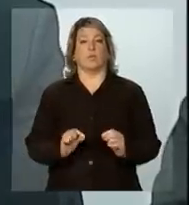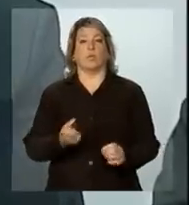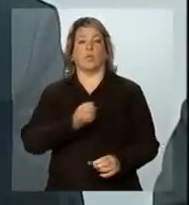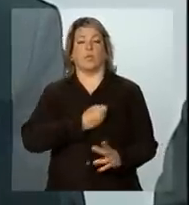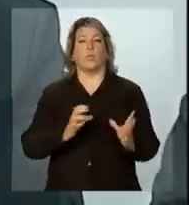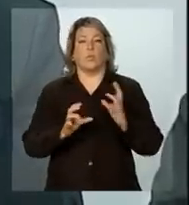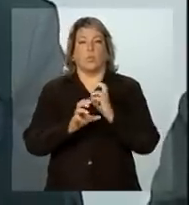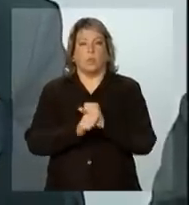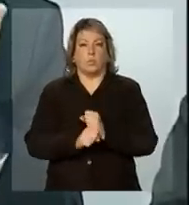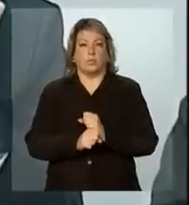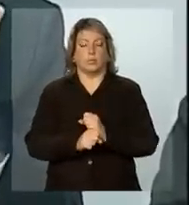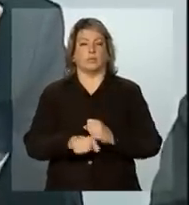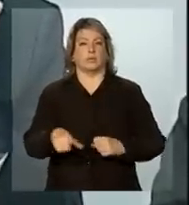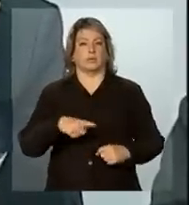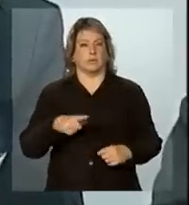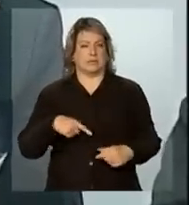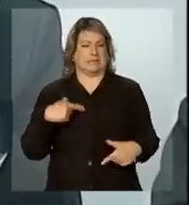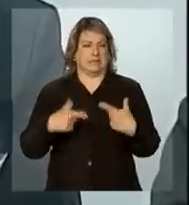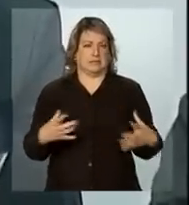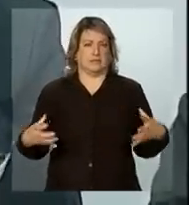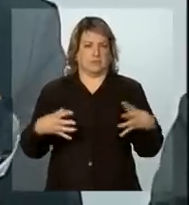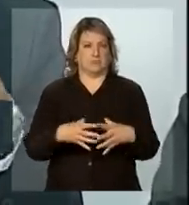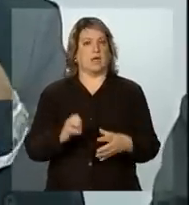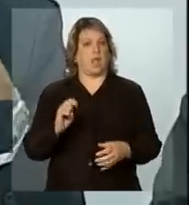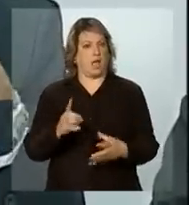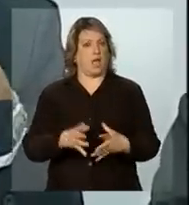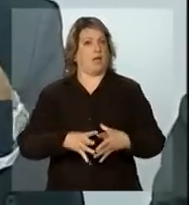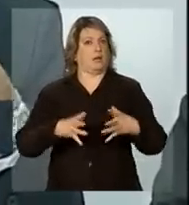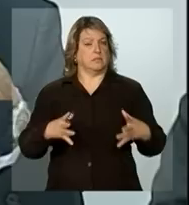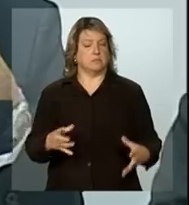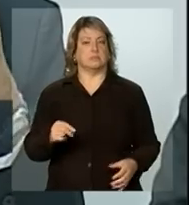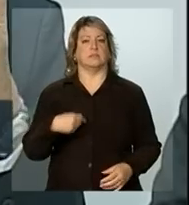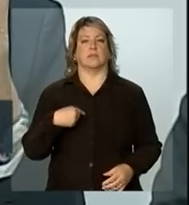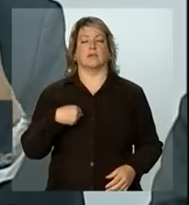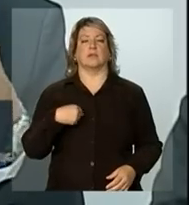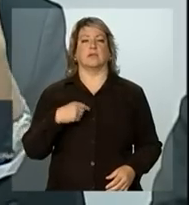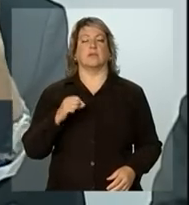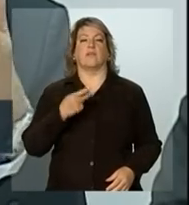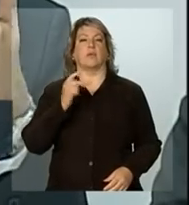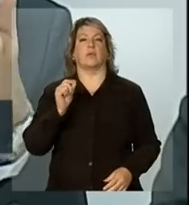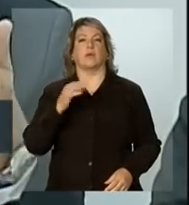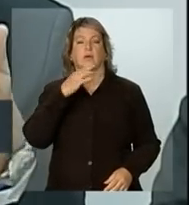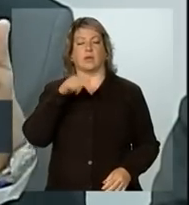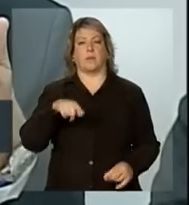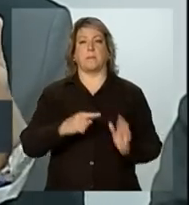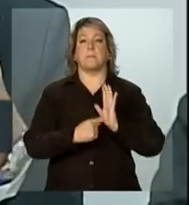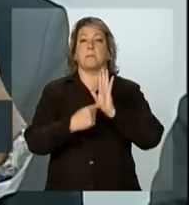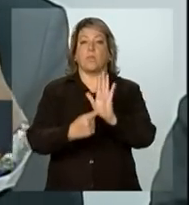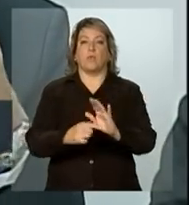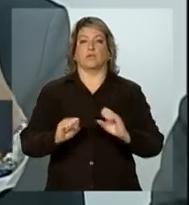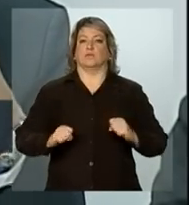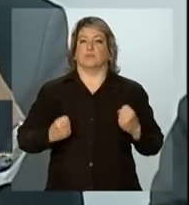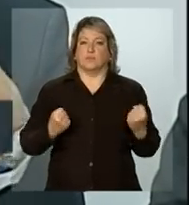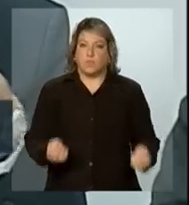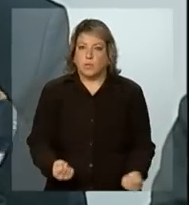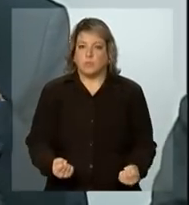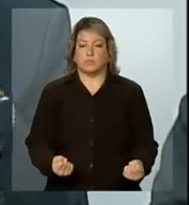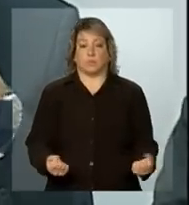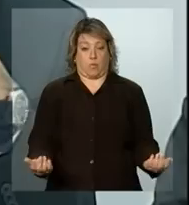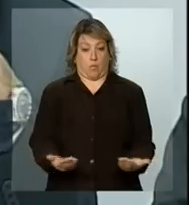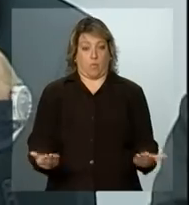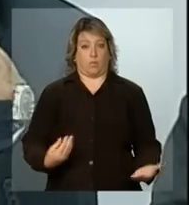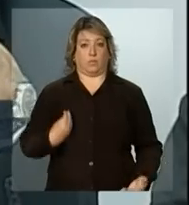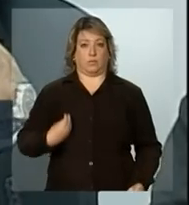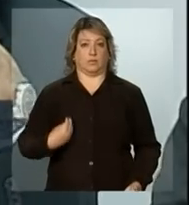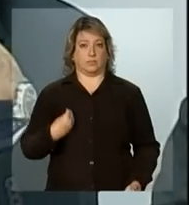que foi empenhado é expressivo. Eu diria que foi mostrando, portanto, o esforço do atual governo